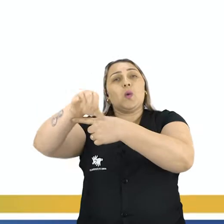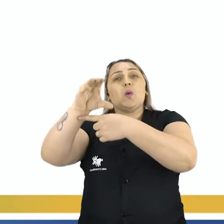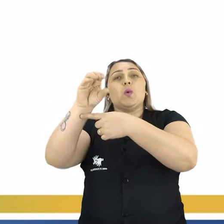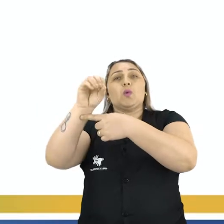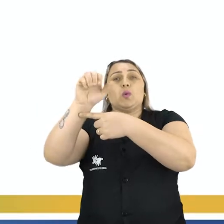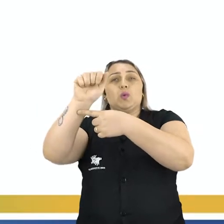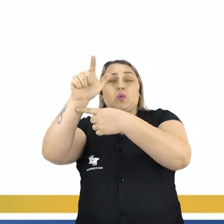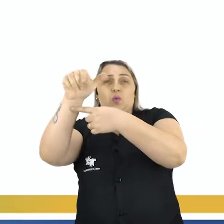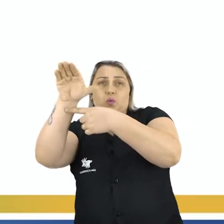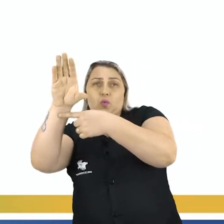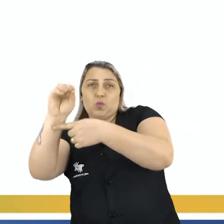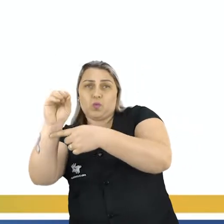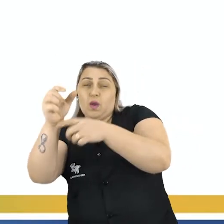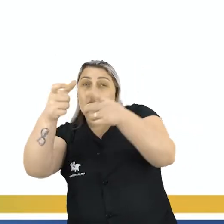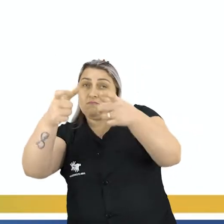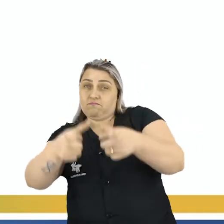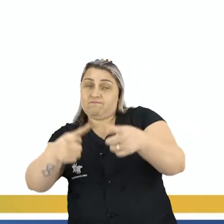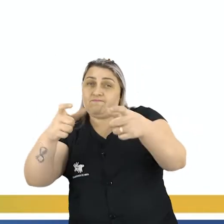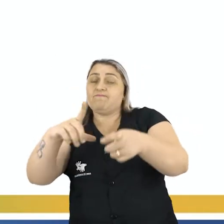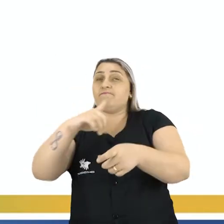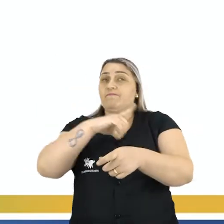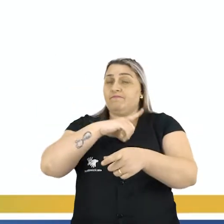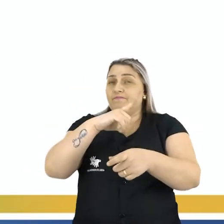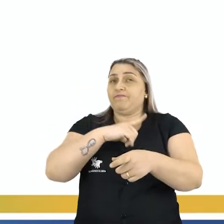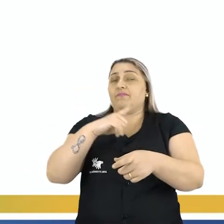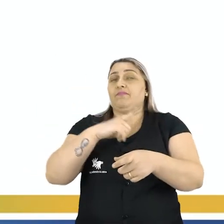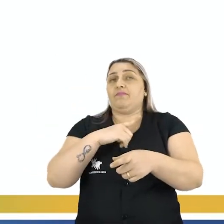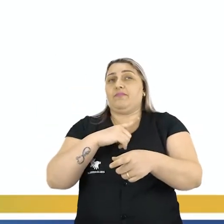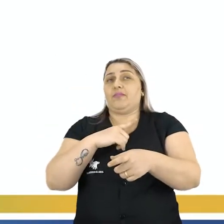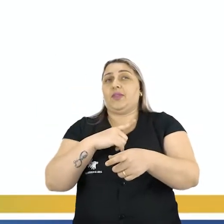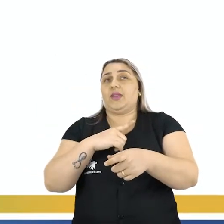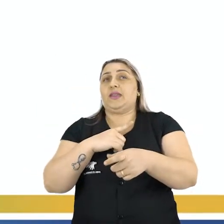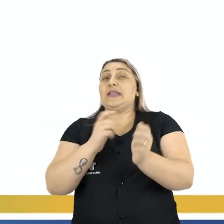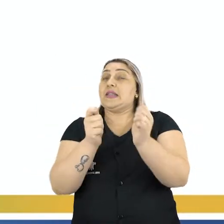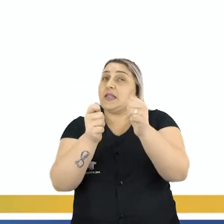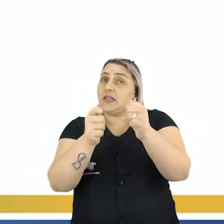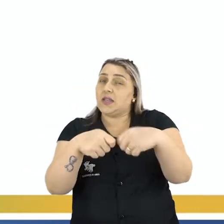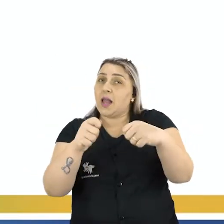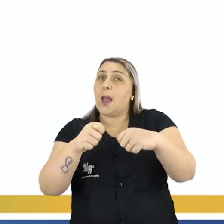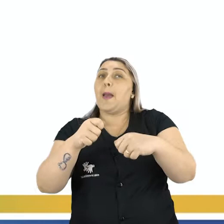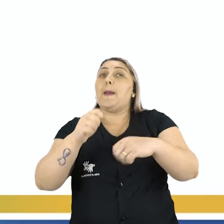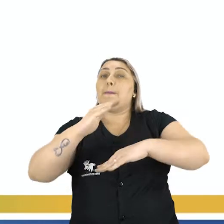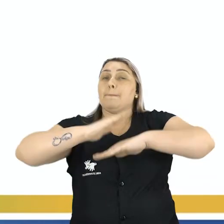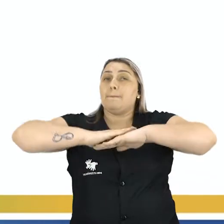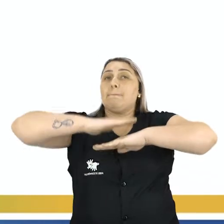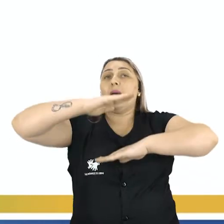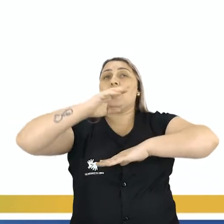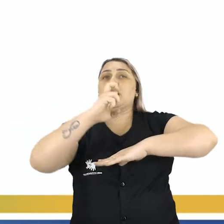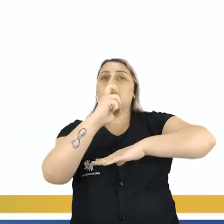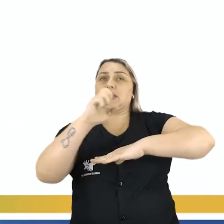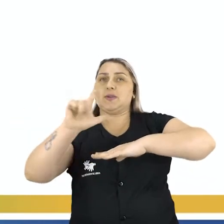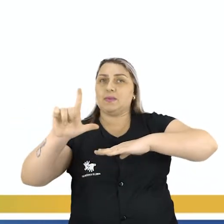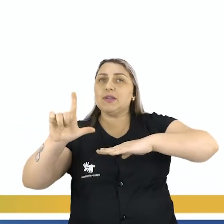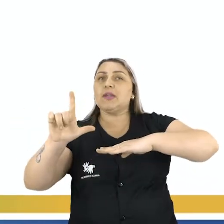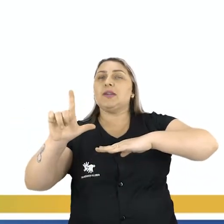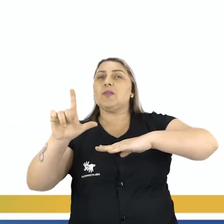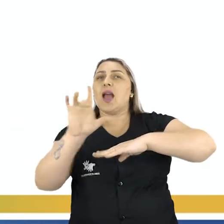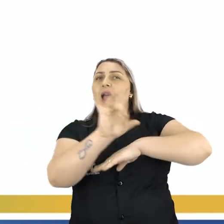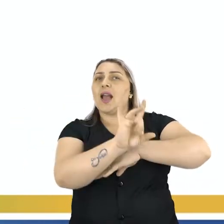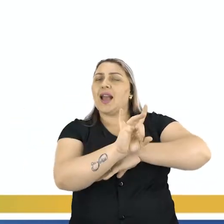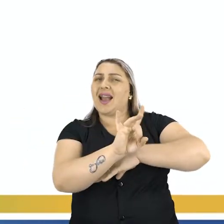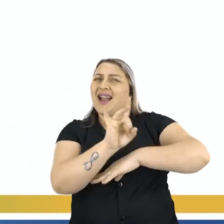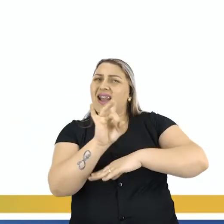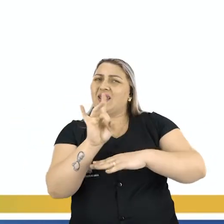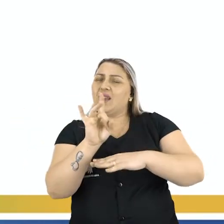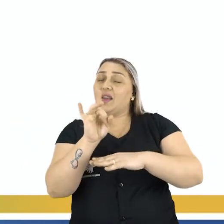vasilha dele, o recipiente que ele tem Eles tem uma capacidade maior de 5 litros Então cada vez